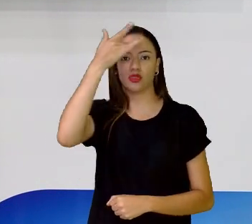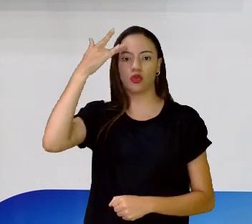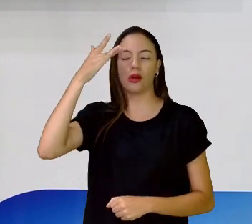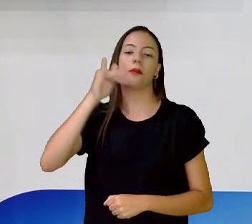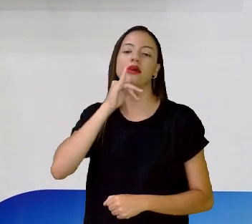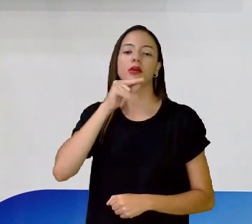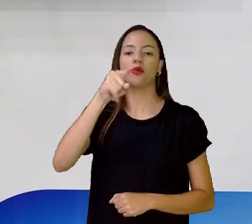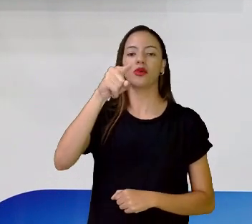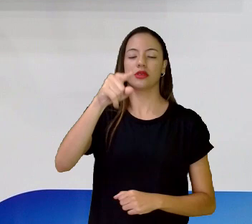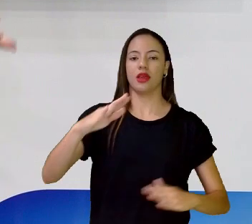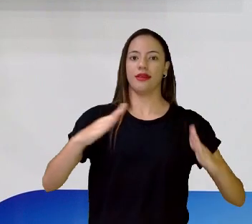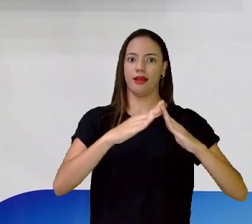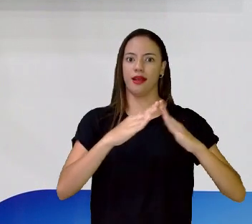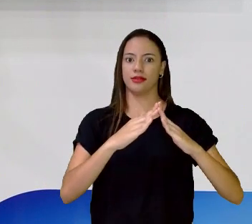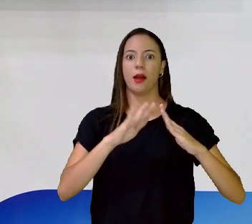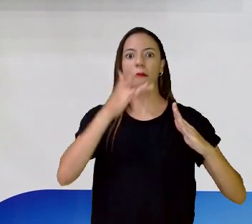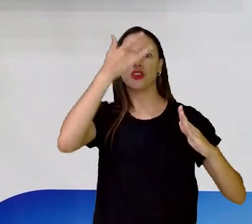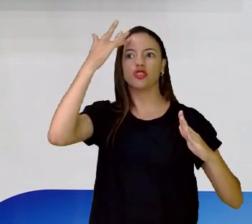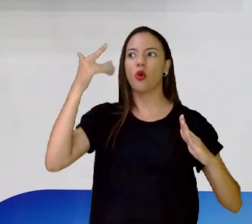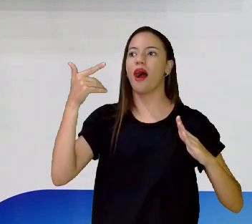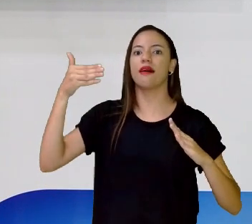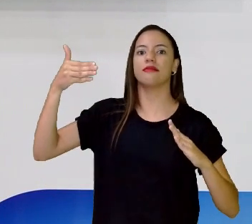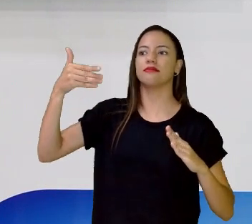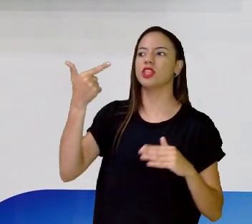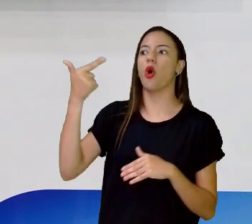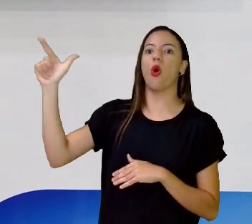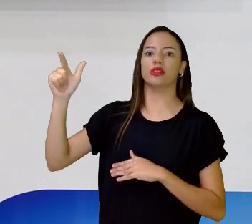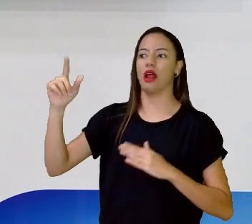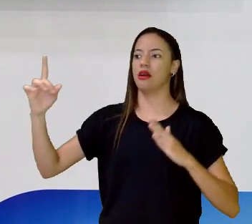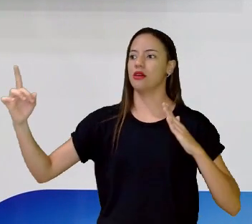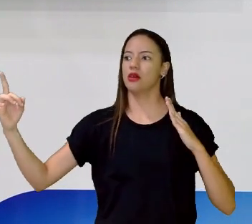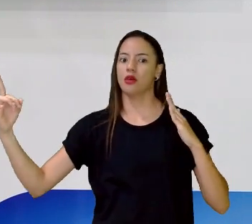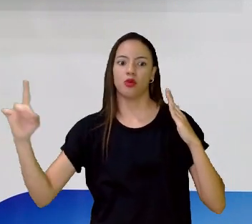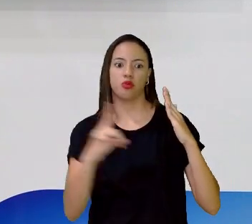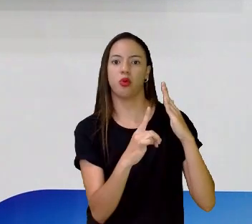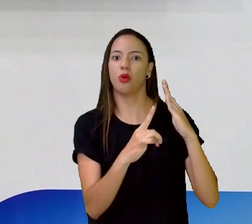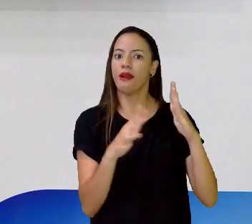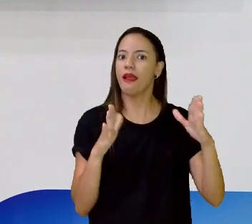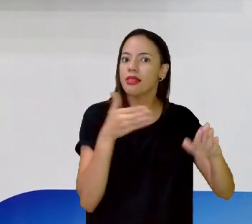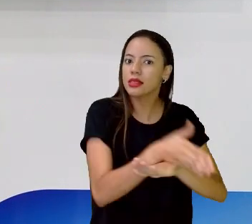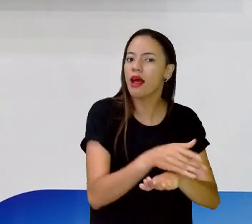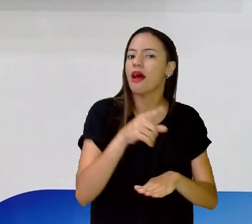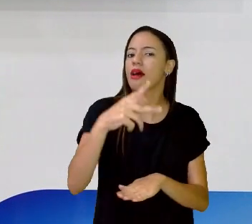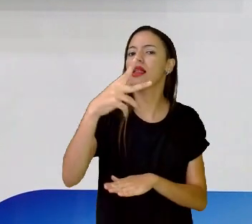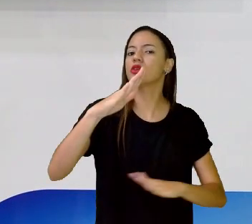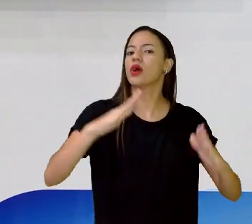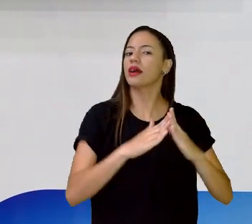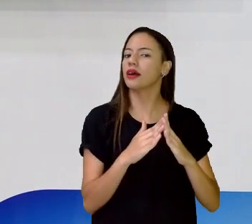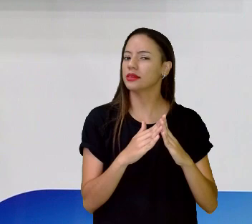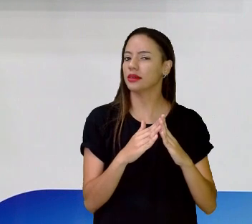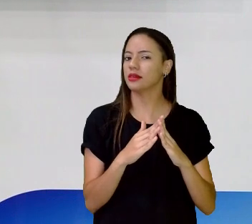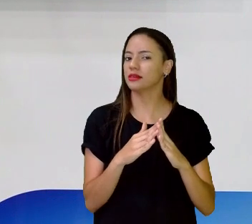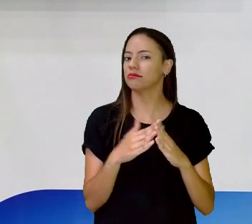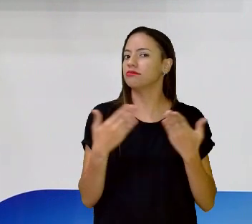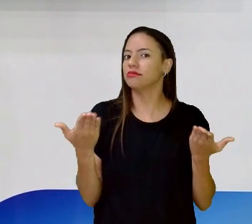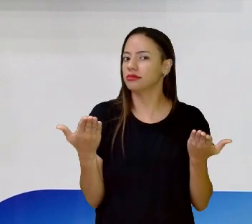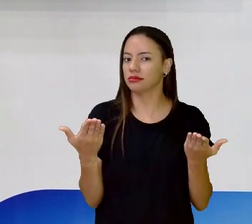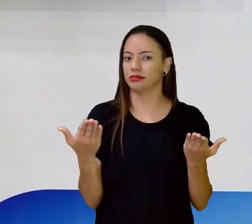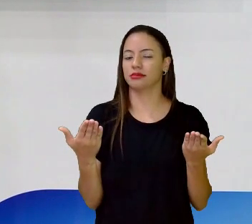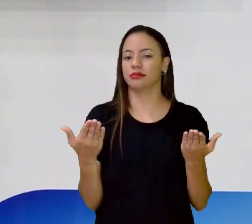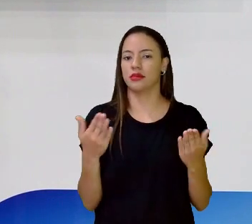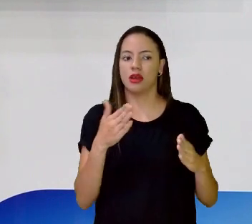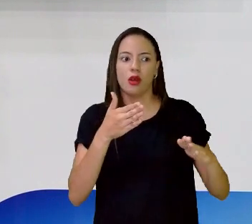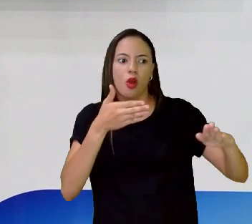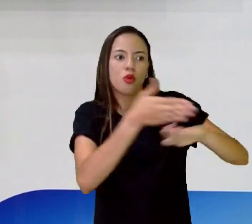por exemplo, você vai receber tranquilo, diferente de uma visita. Uma visita a gente já estava esperando, então alguém chega de surpresa. Mas se